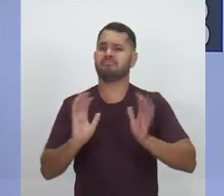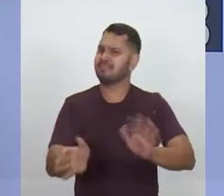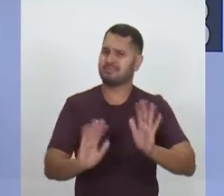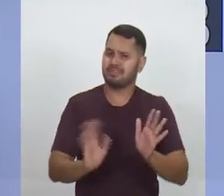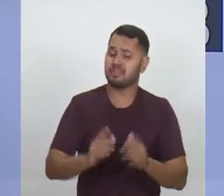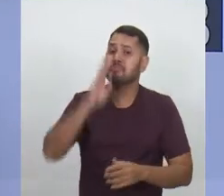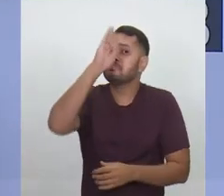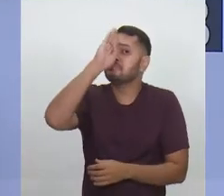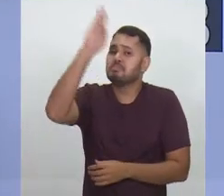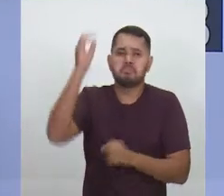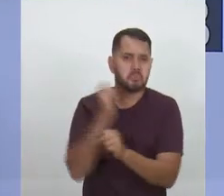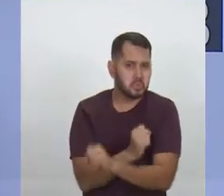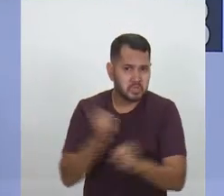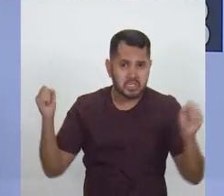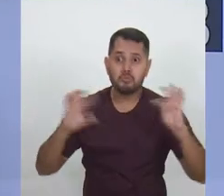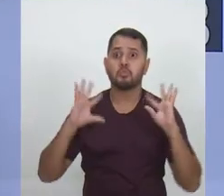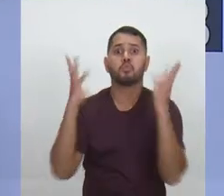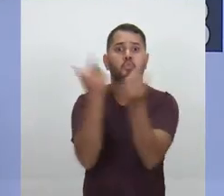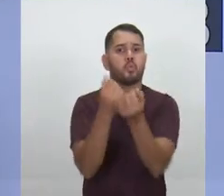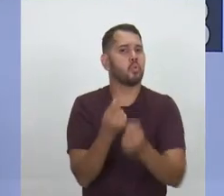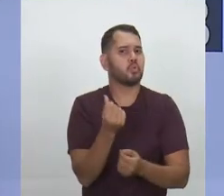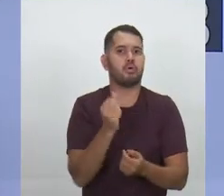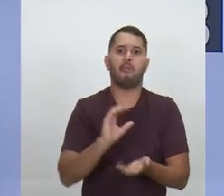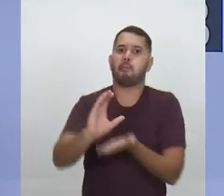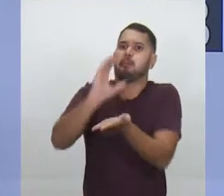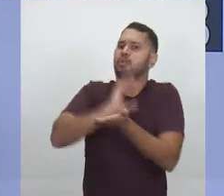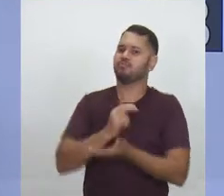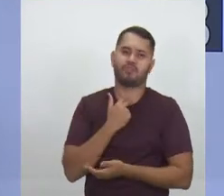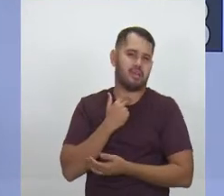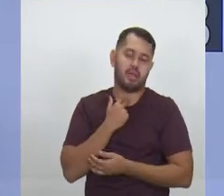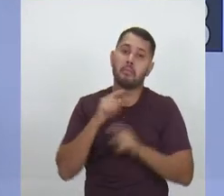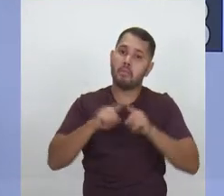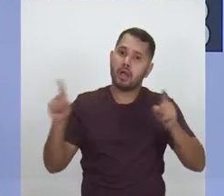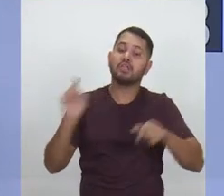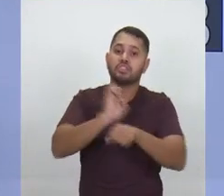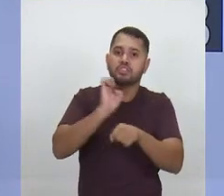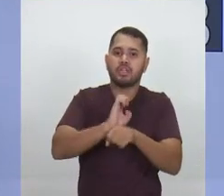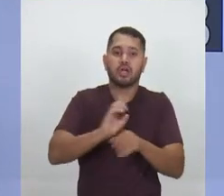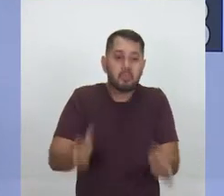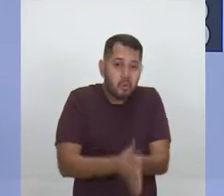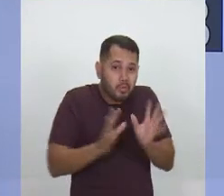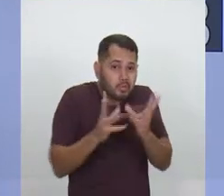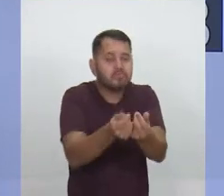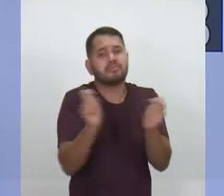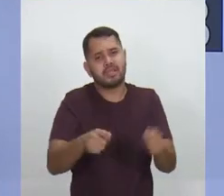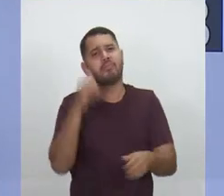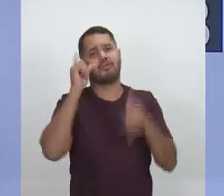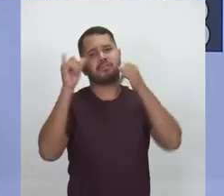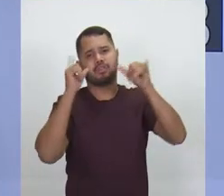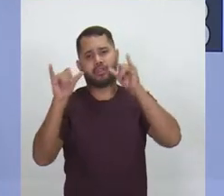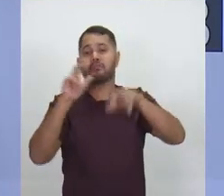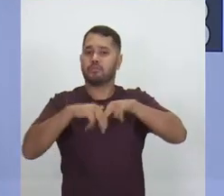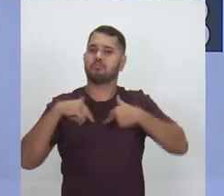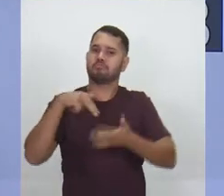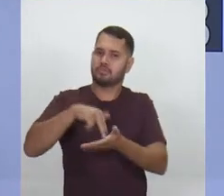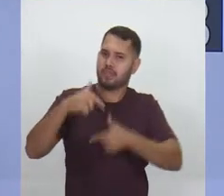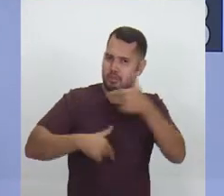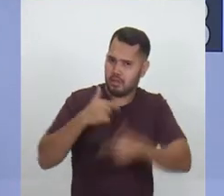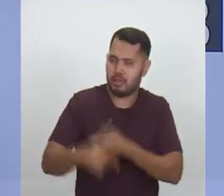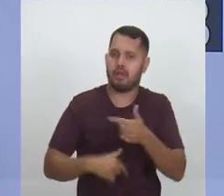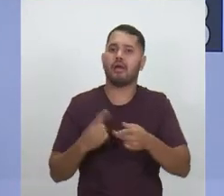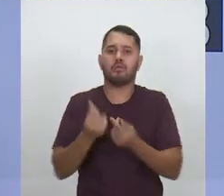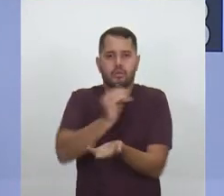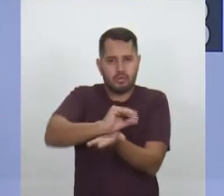que é impossível todo mundo ser milionário, mas é perfeitamente possível ter um Estado sem miséria e nós vamos trabalhar para isso, investindo